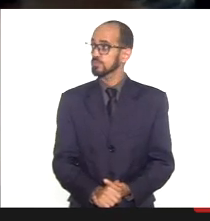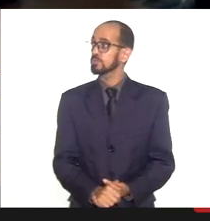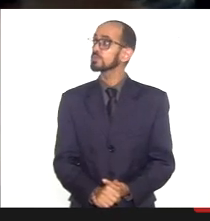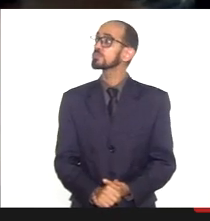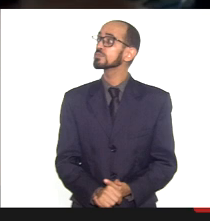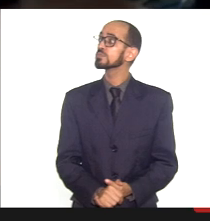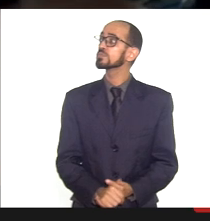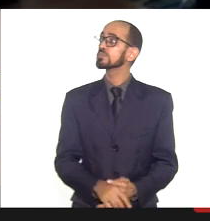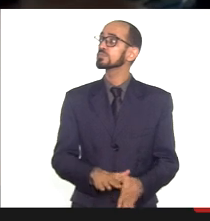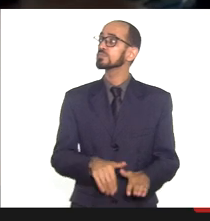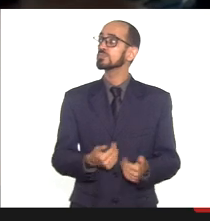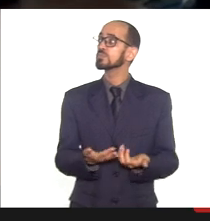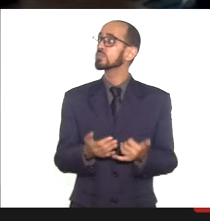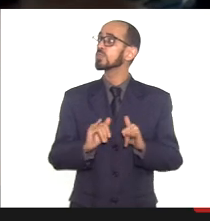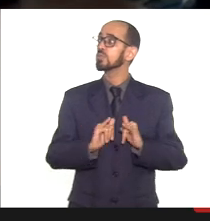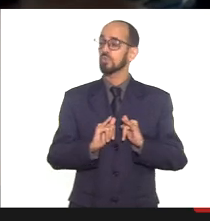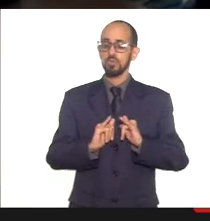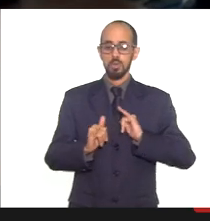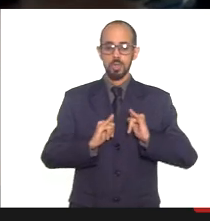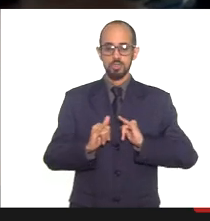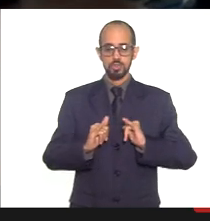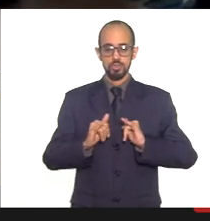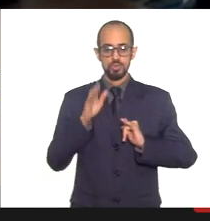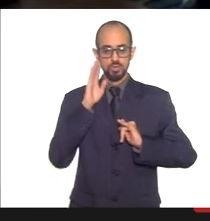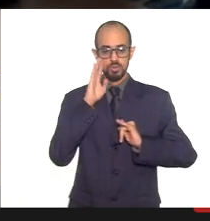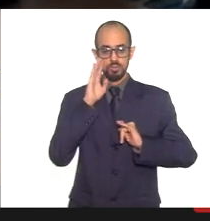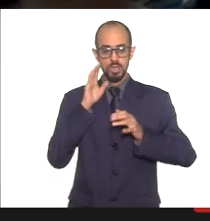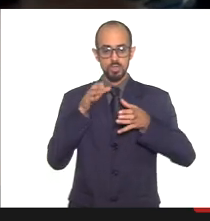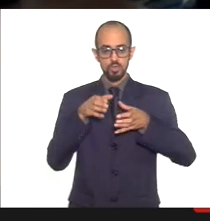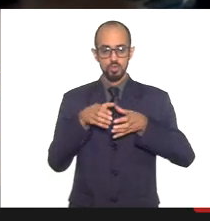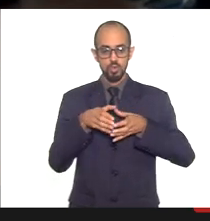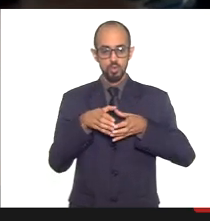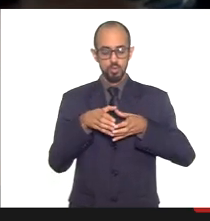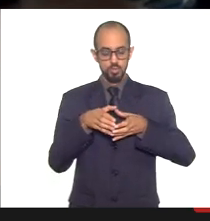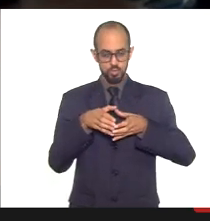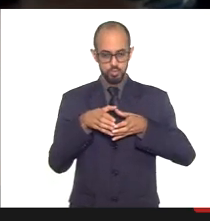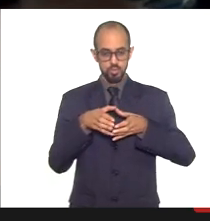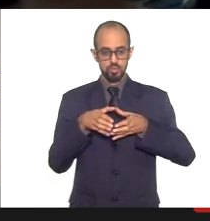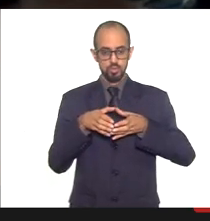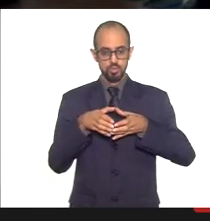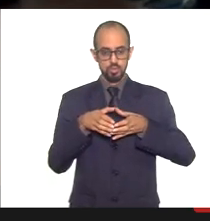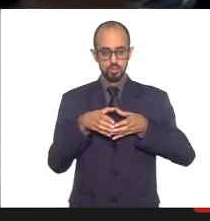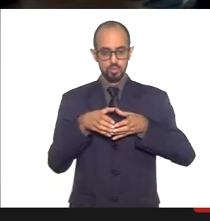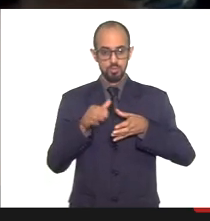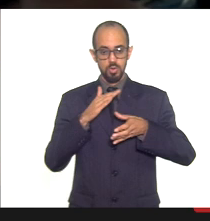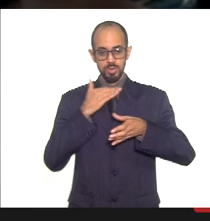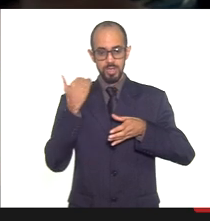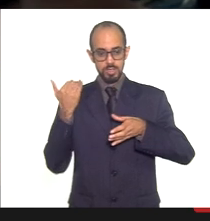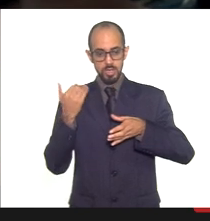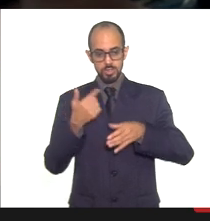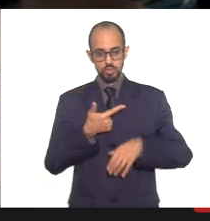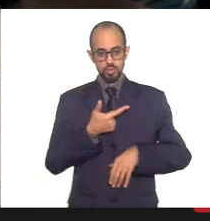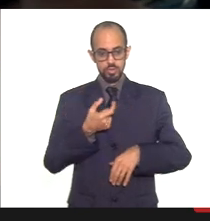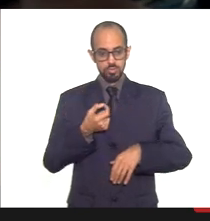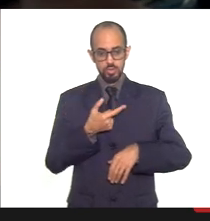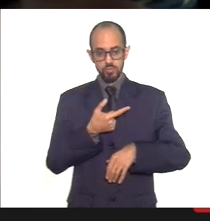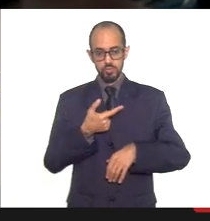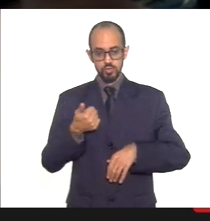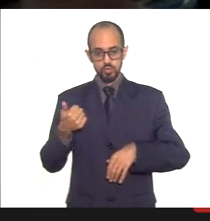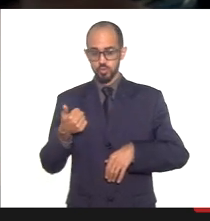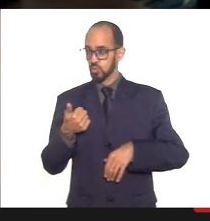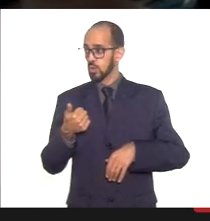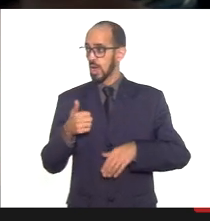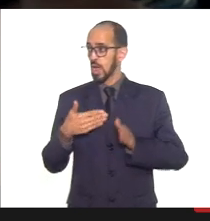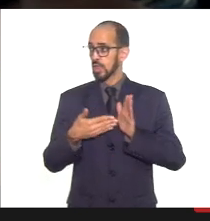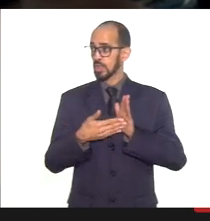Mortalidade pelos principais grupos de causas. Em 2021, foram registrados até o mês de